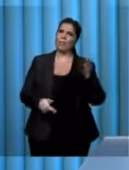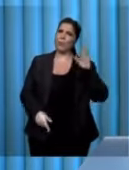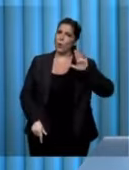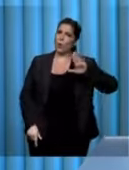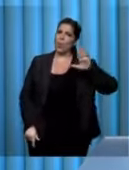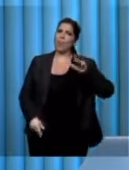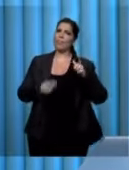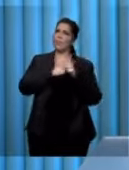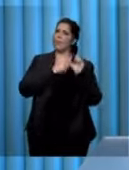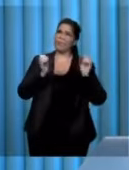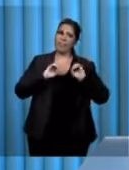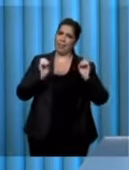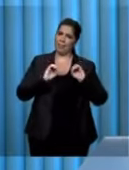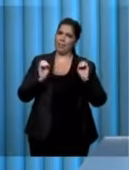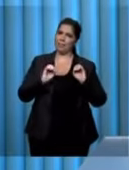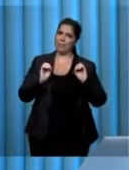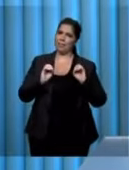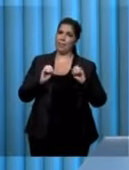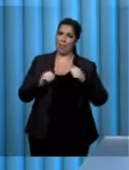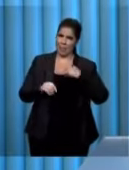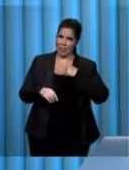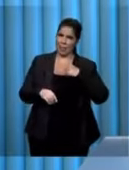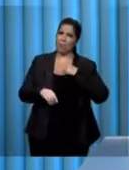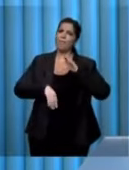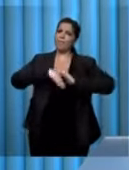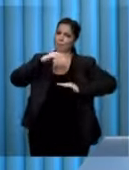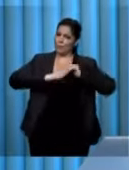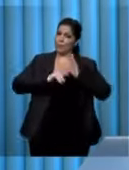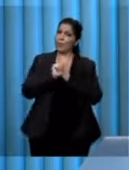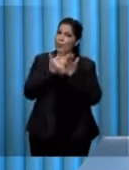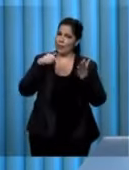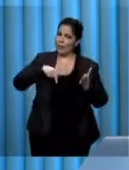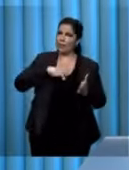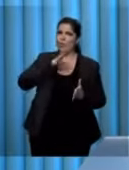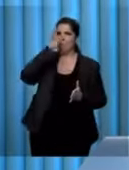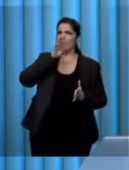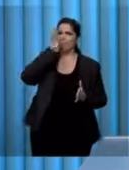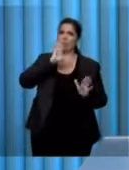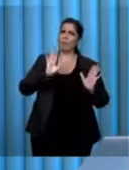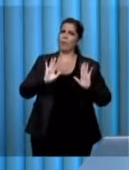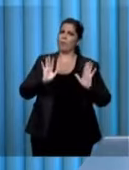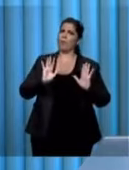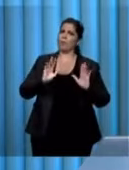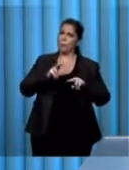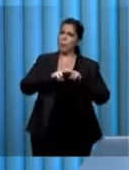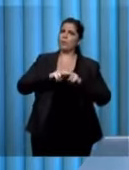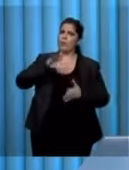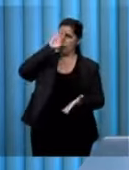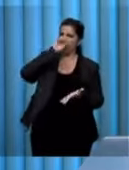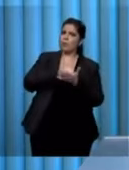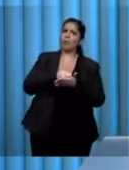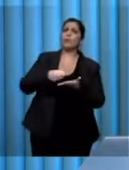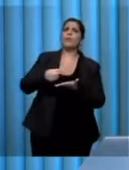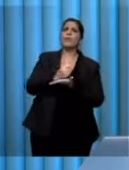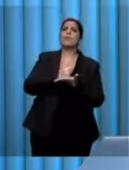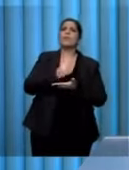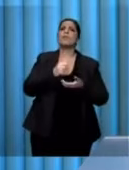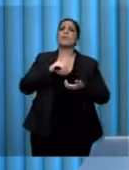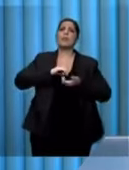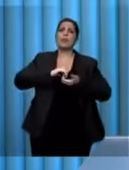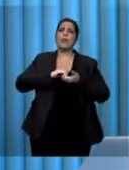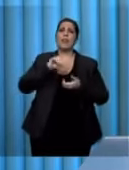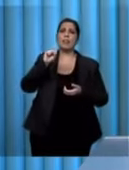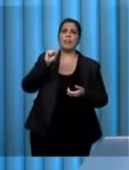como jornalista, eu não digo coisas da minha cabeça, eu disse isso baseado em decisões fundamentadas do Supremo Tribunal